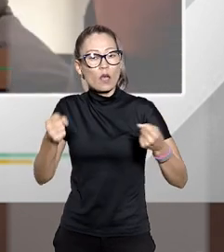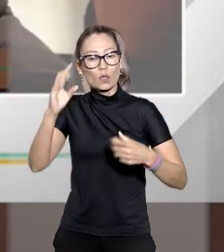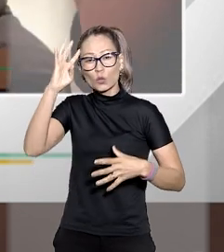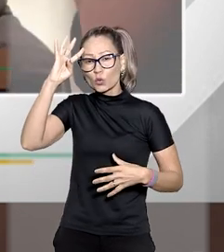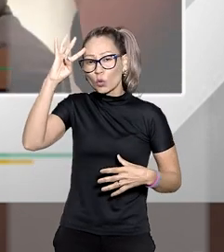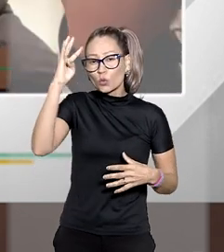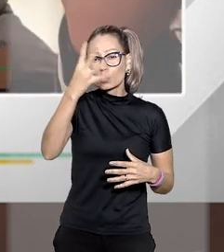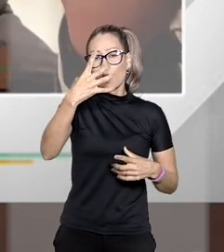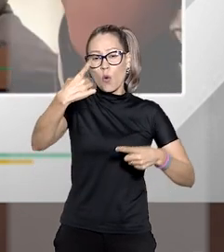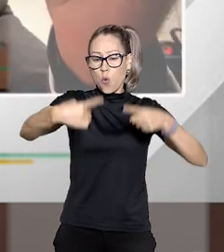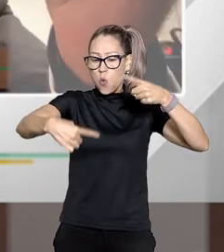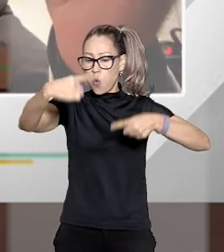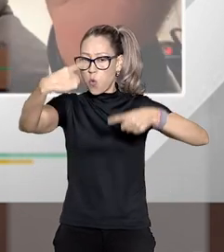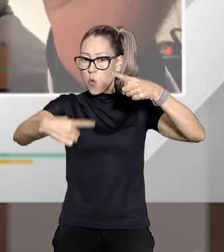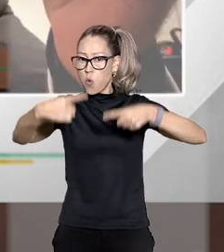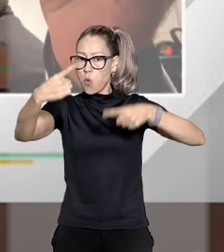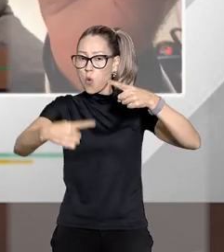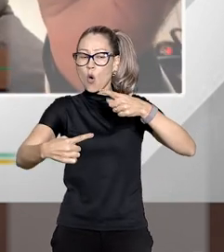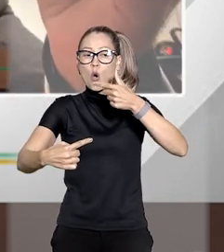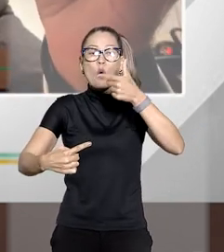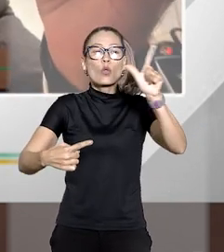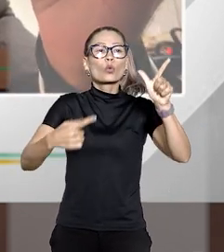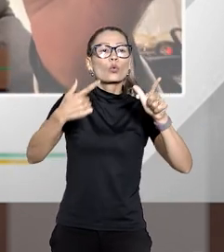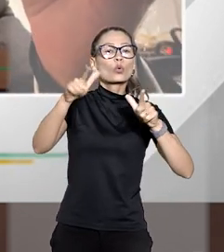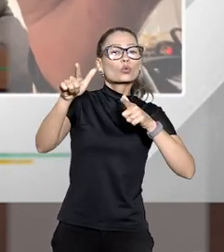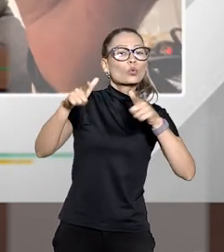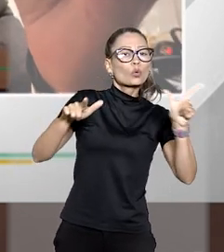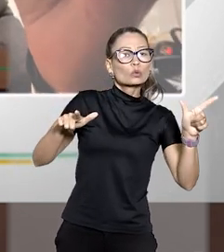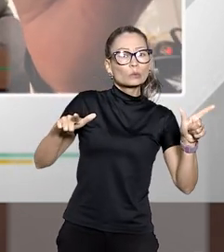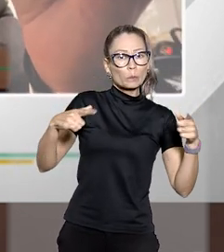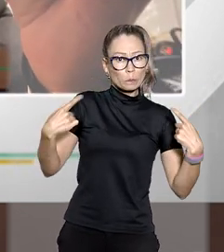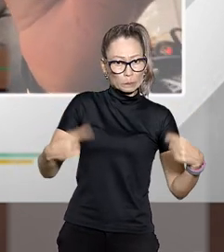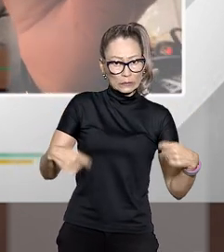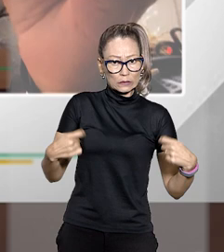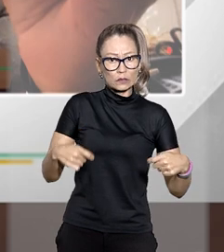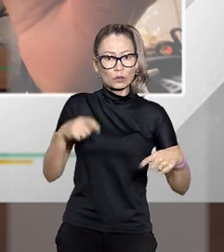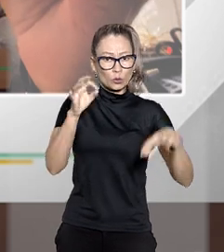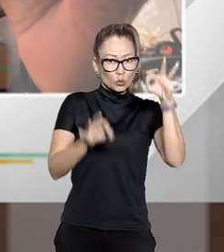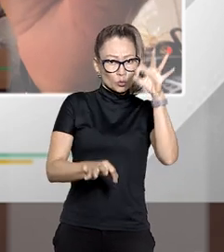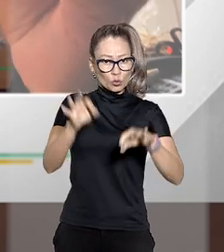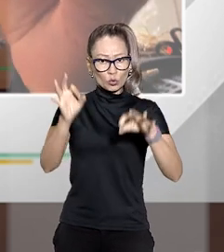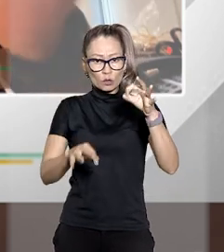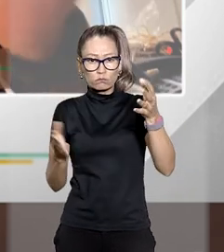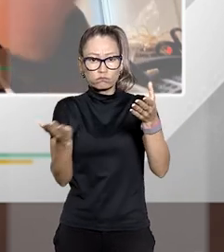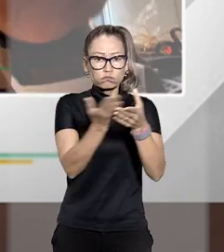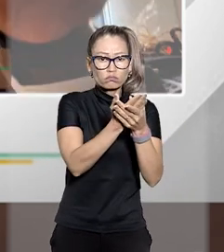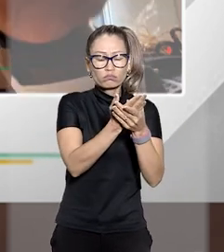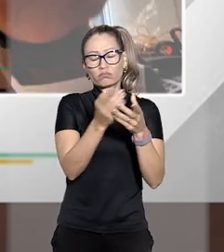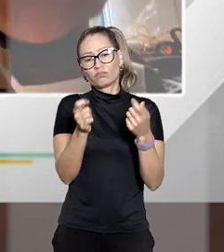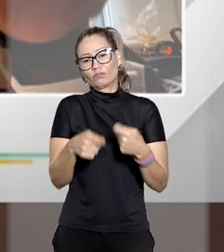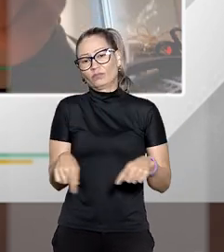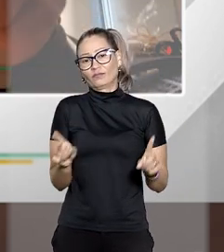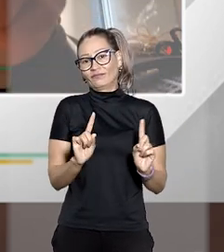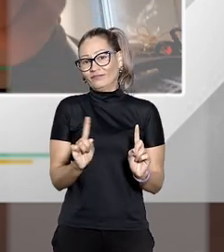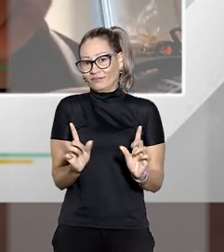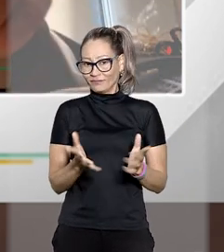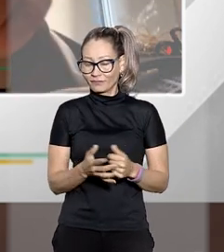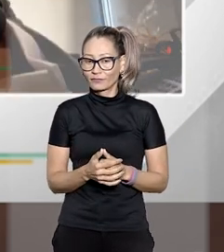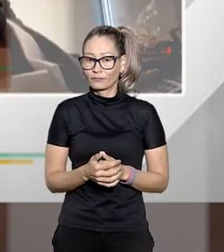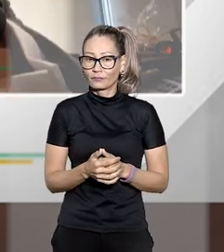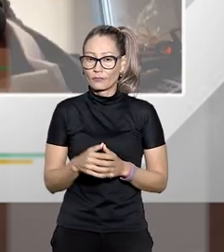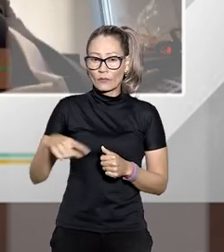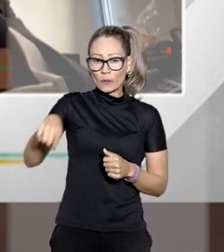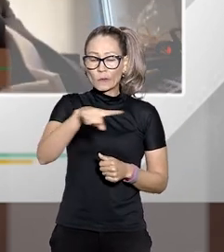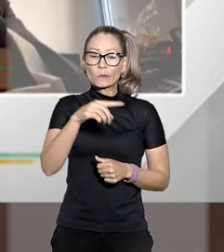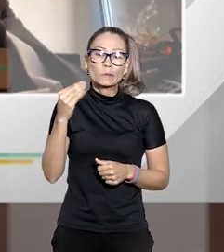solução do conflito de modo alternativo não necessariamente precisando ajuizá-lo e se eu fizer eu